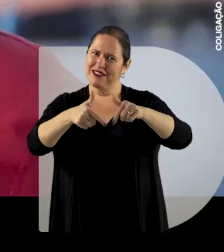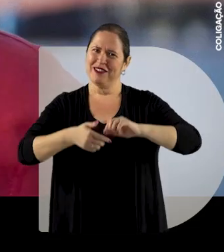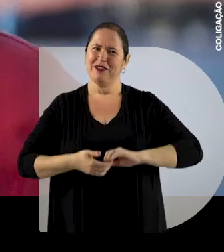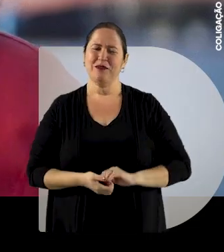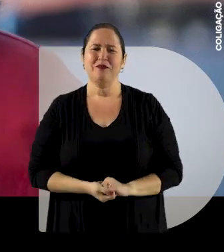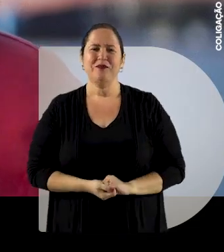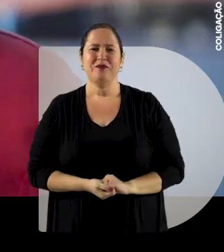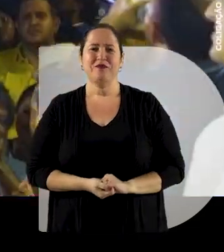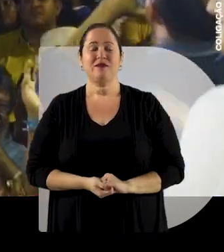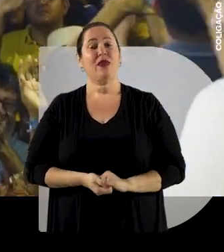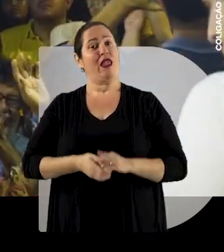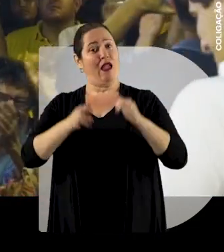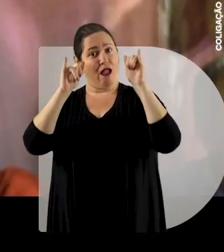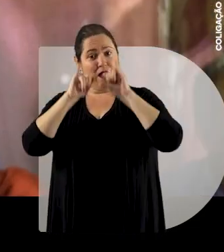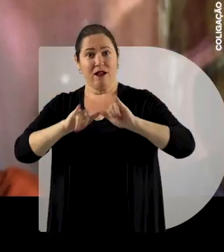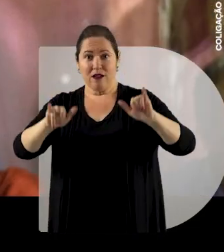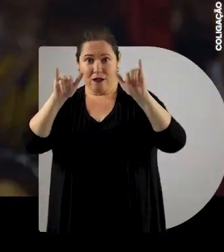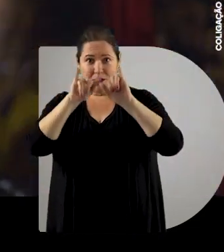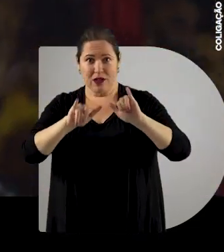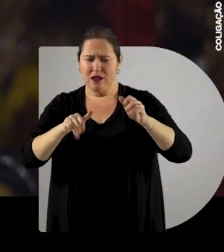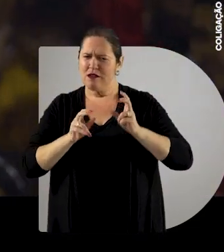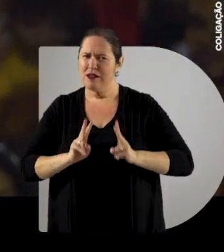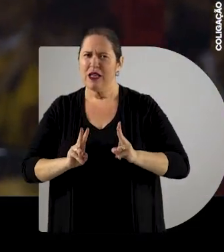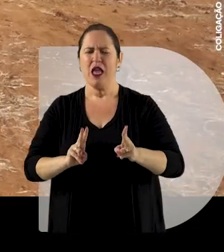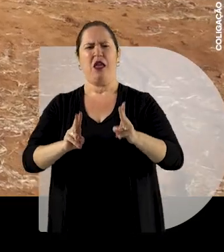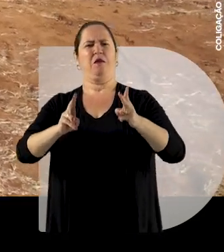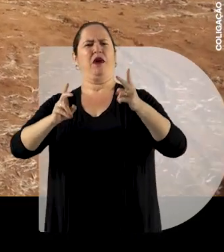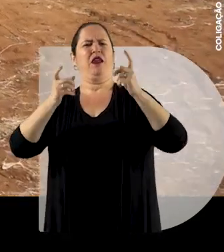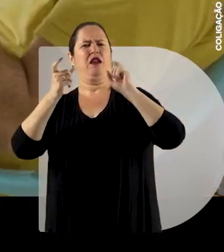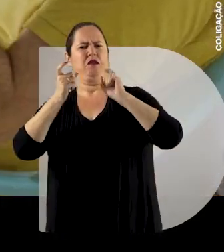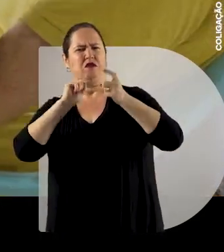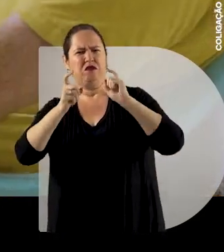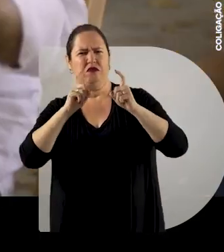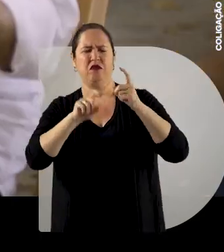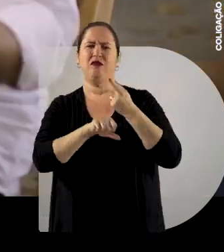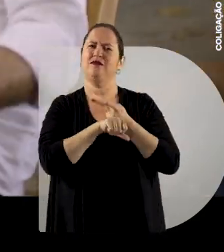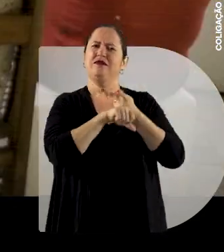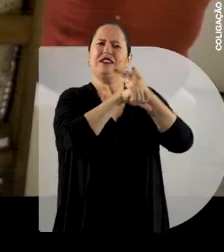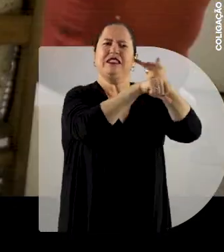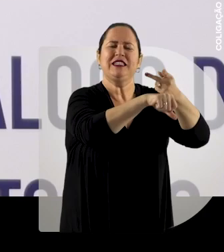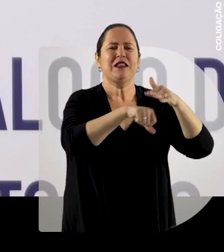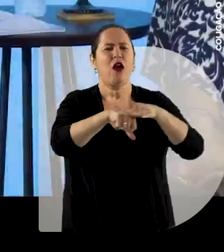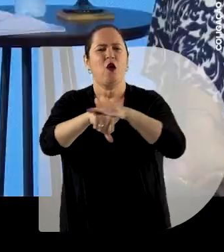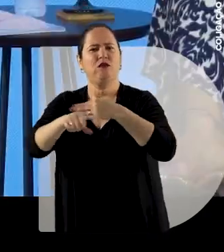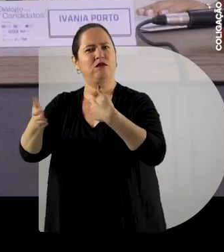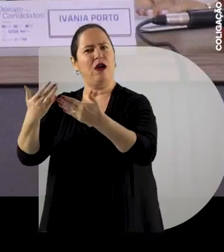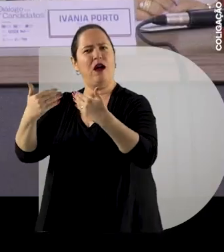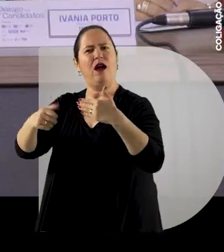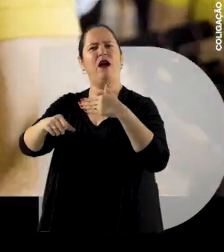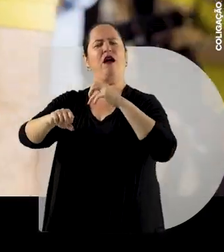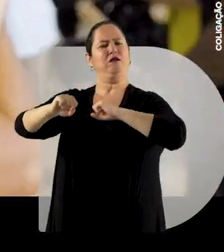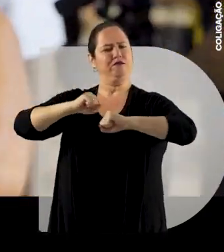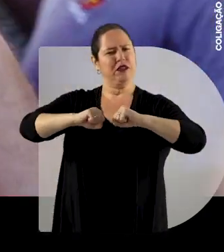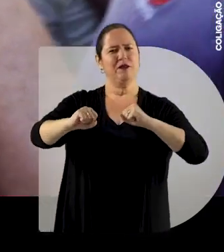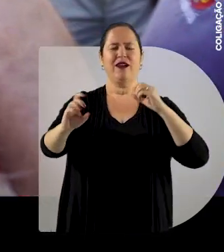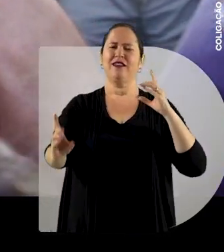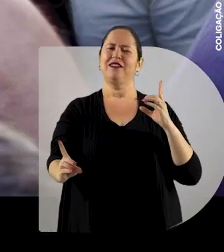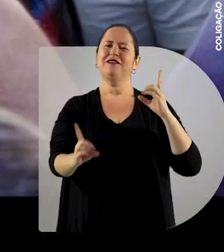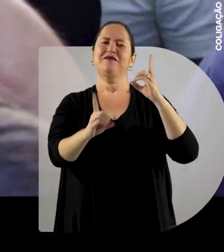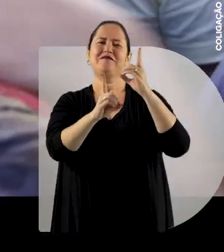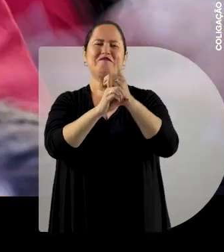Até aqui a campanha foi assim. Teve discurso, visita, conversa, debate, encontro.